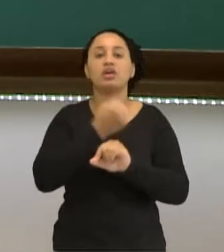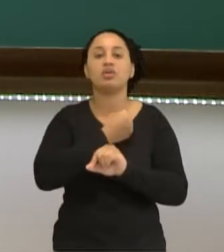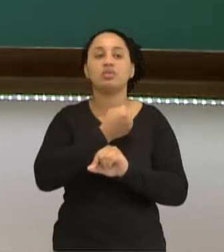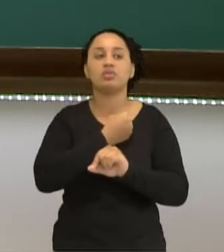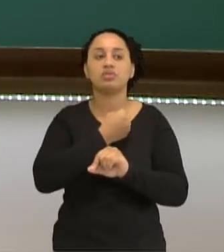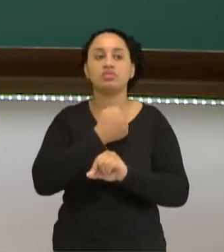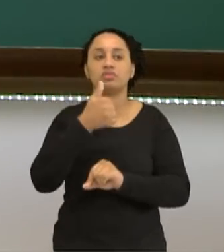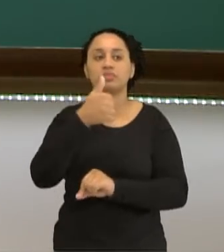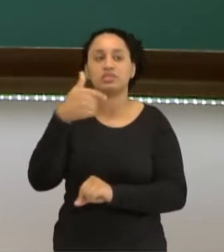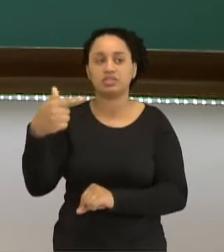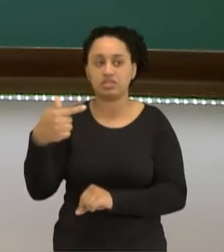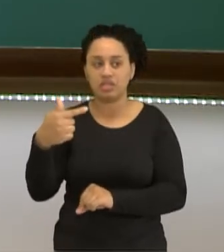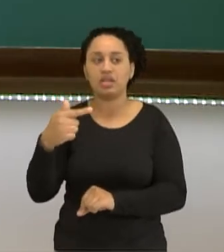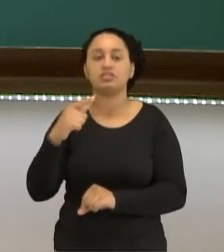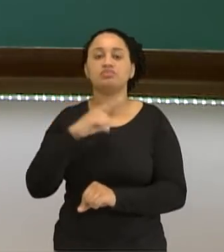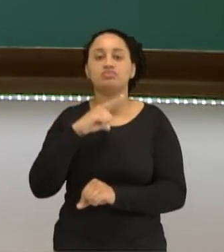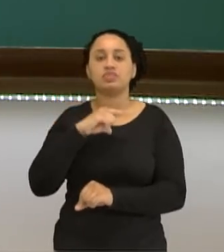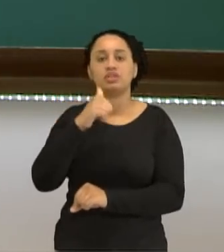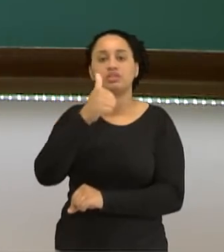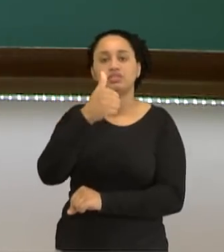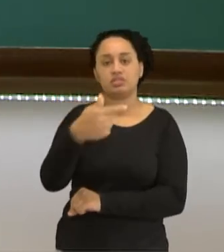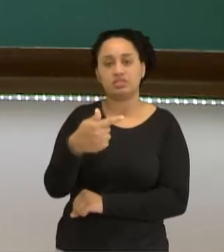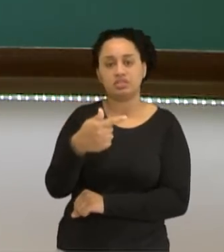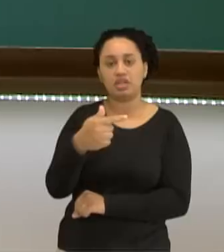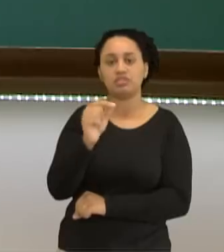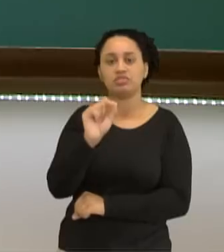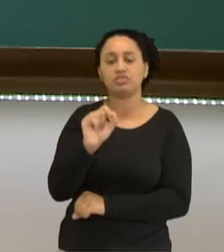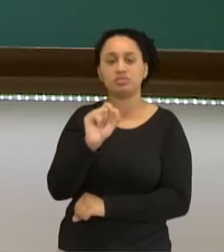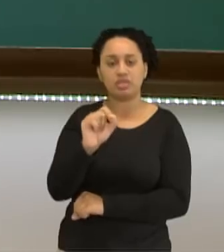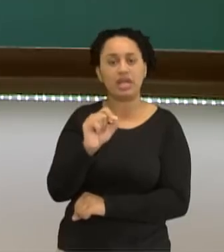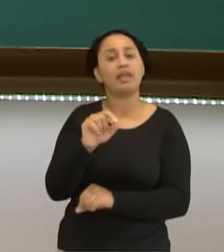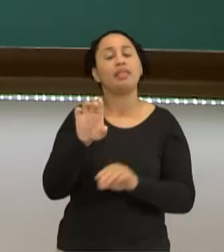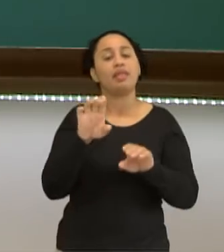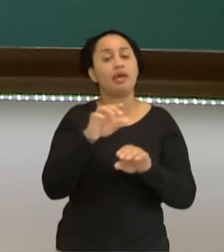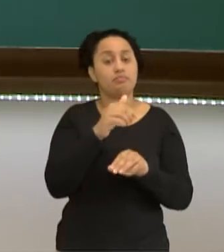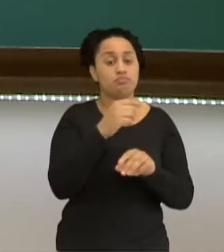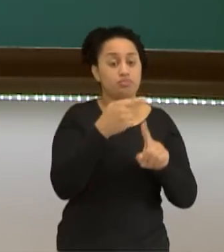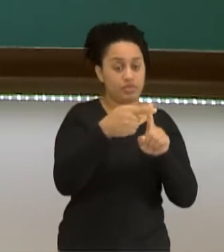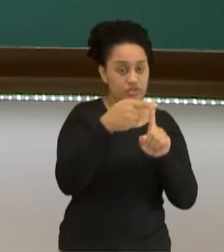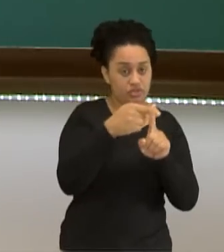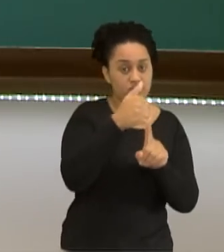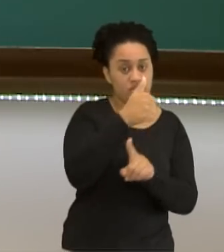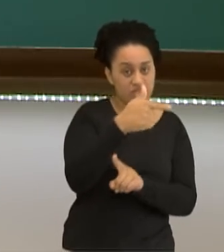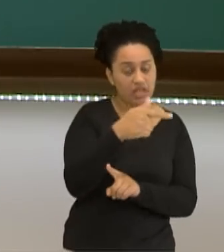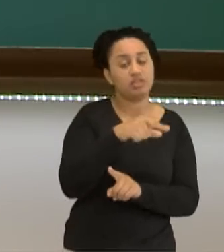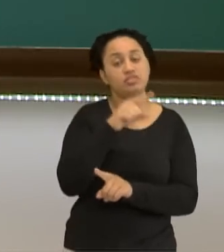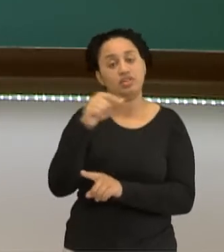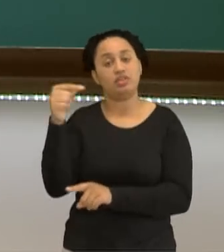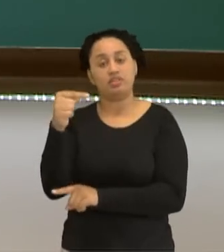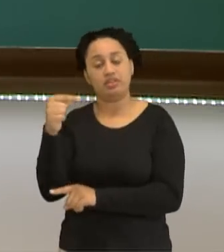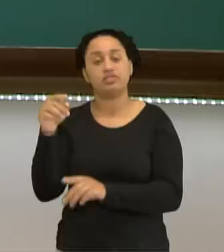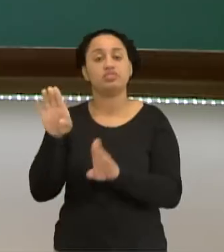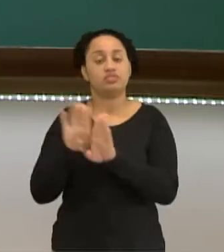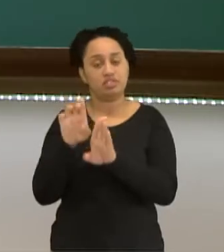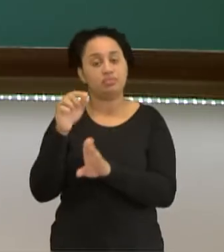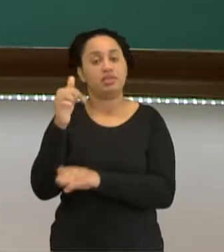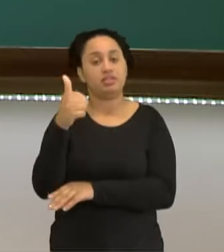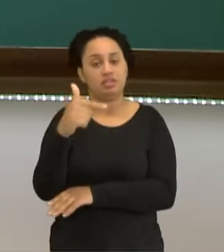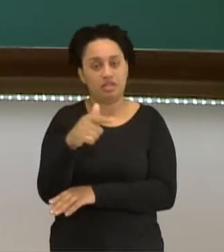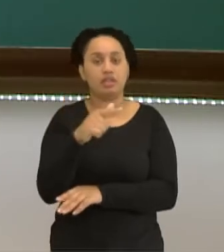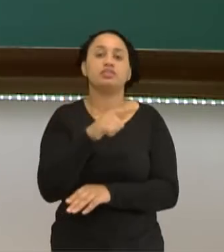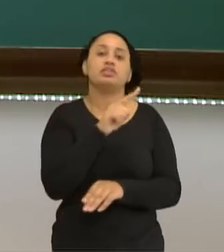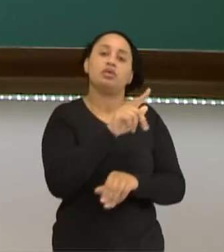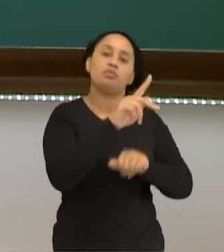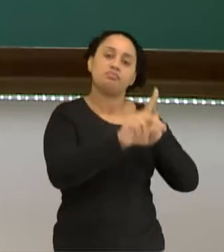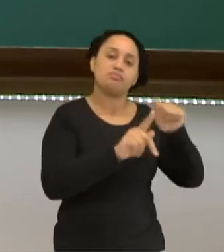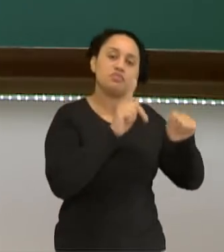Quer dizer que ele tem carga positiva 17. Carga negativa também vai ser 17. Essa carga negativa, os elétrons, assim como o